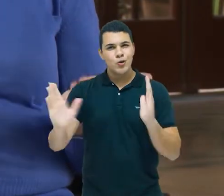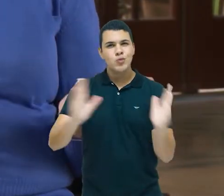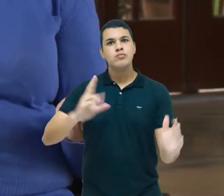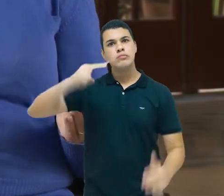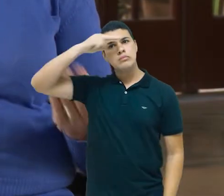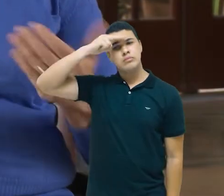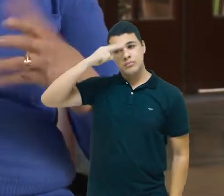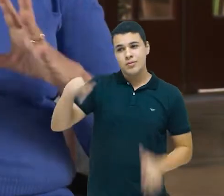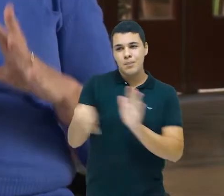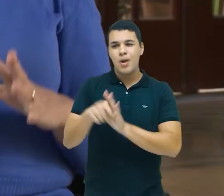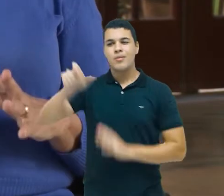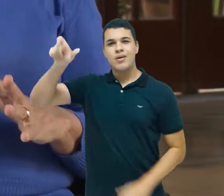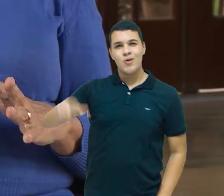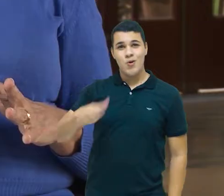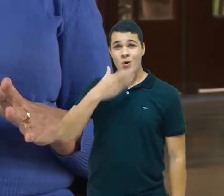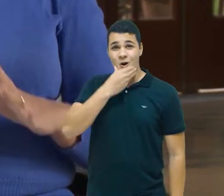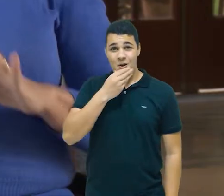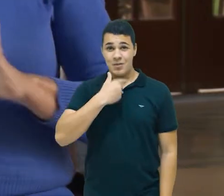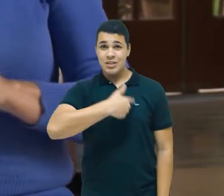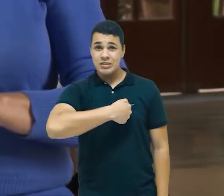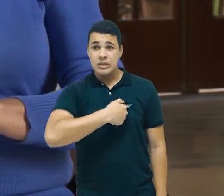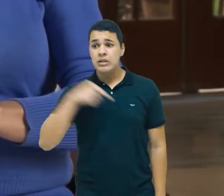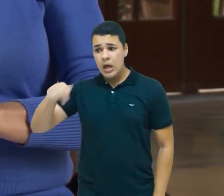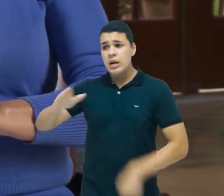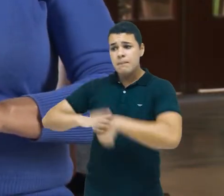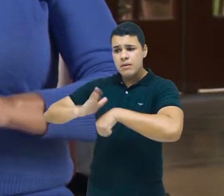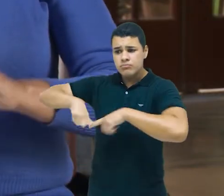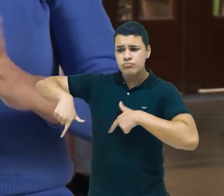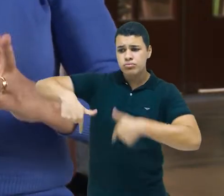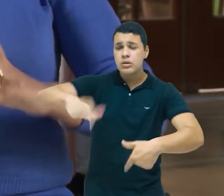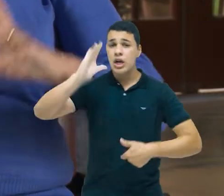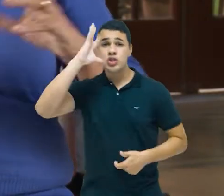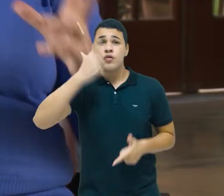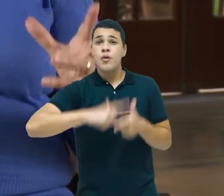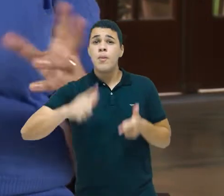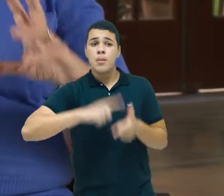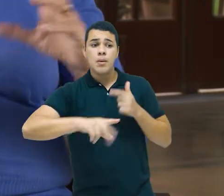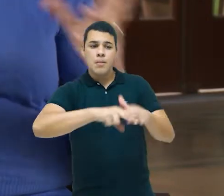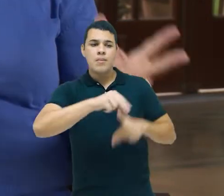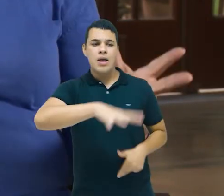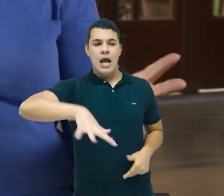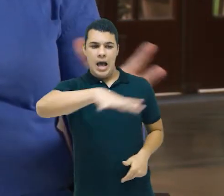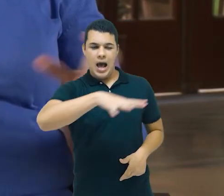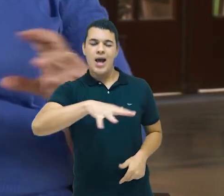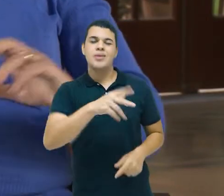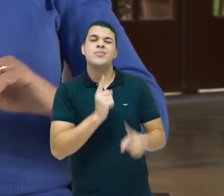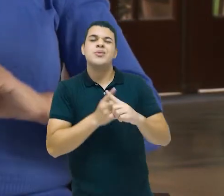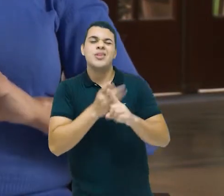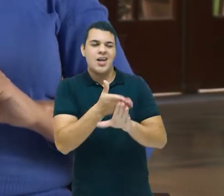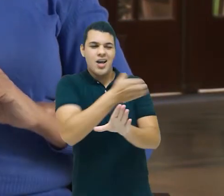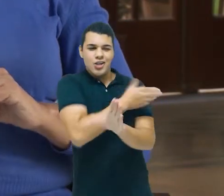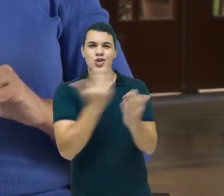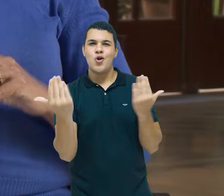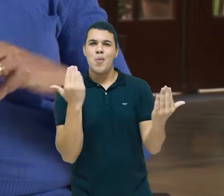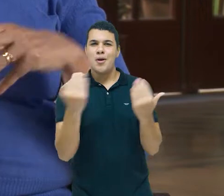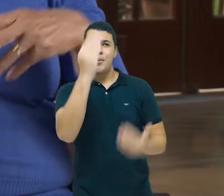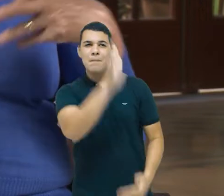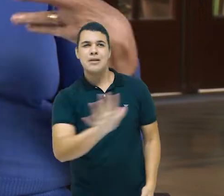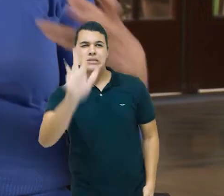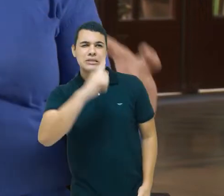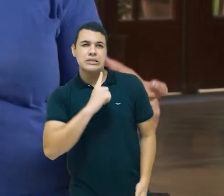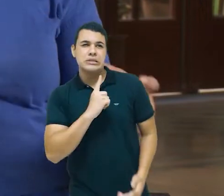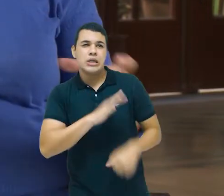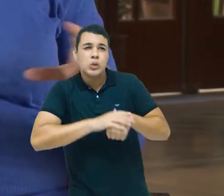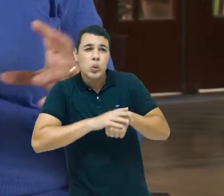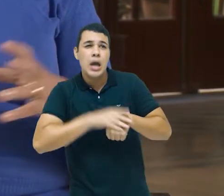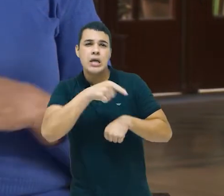tiveram um compromisso de resolver os problemas, então, do denominado Brasil doente, do Brasil como um grande